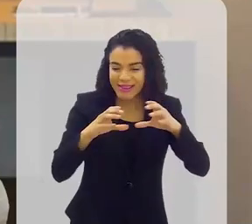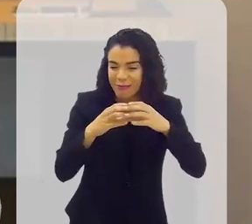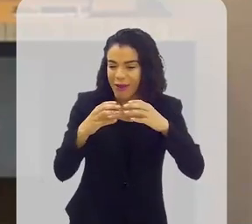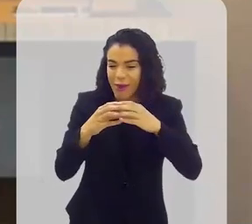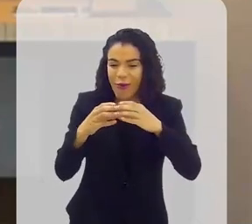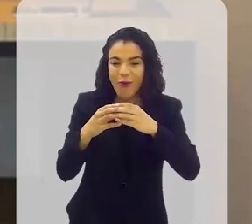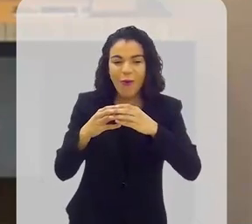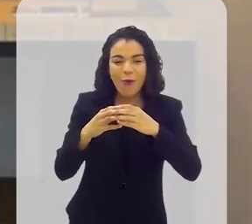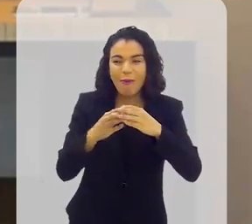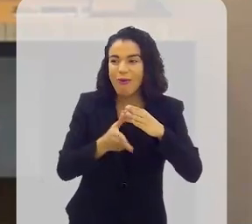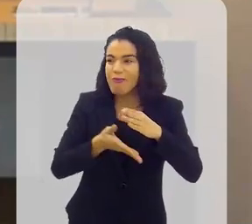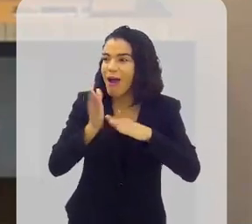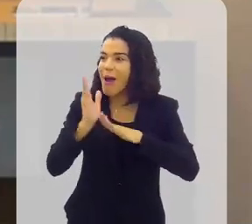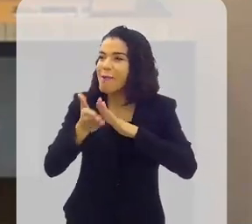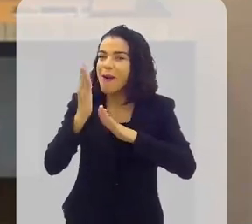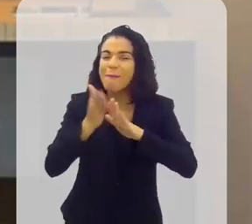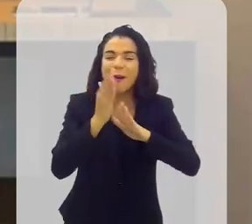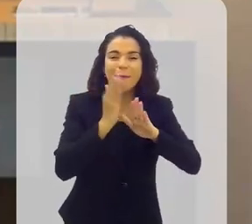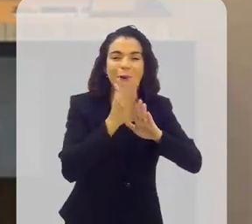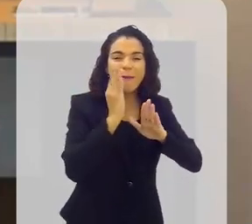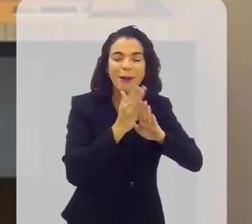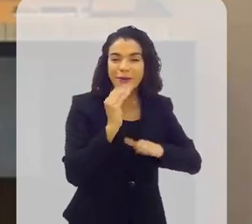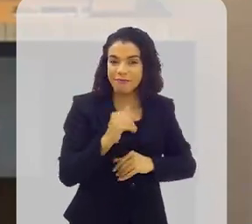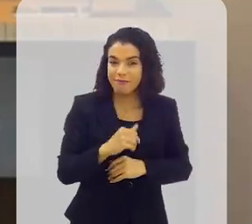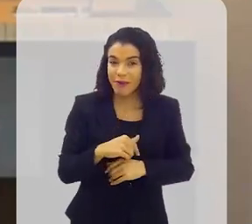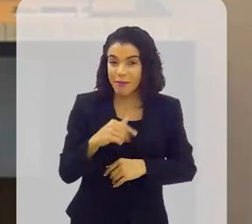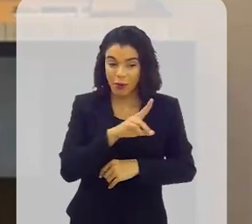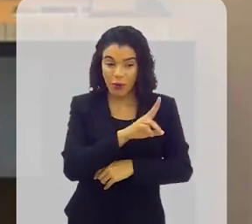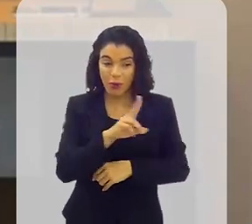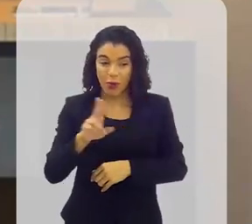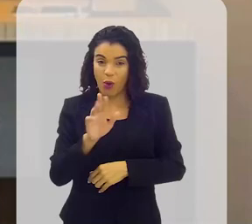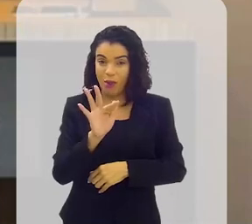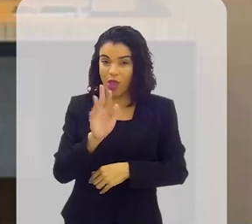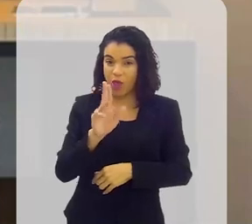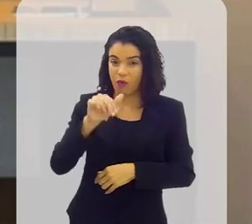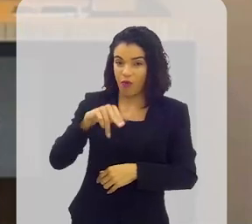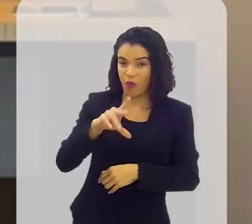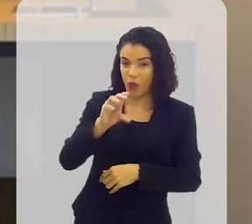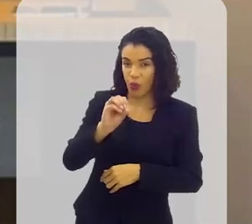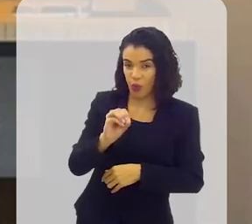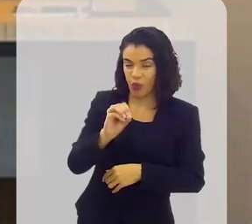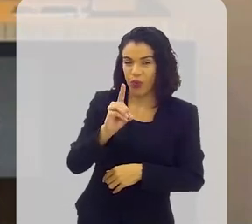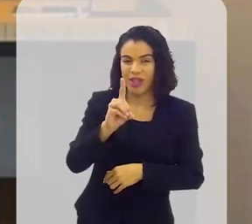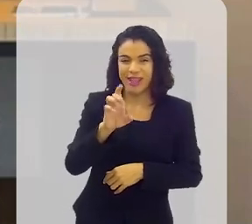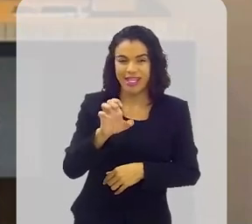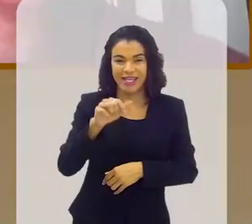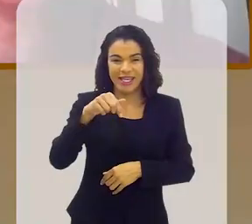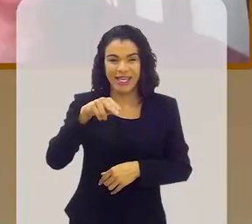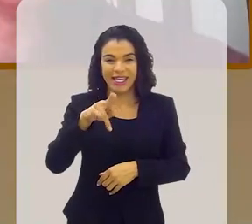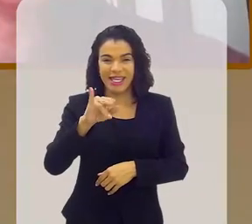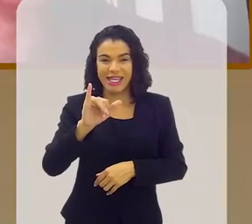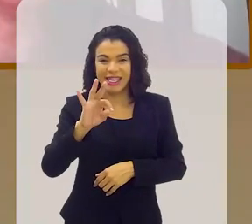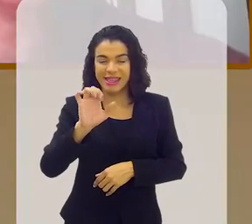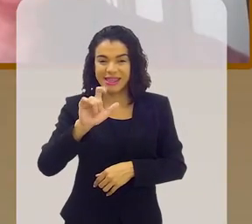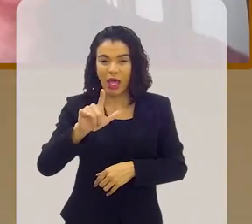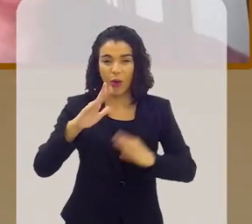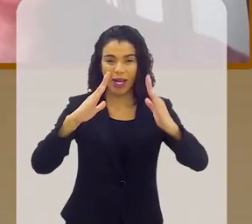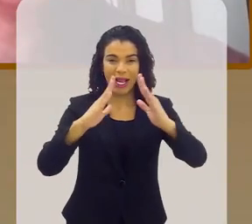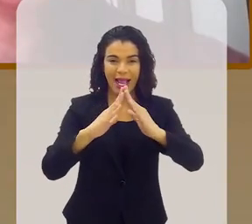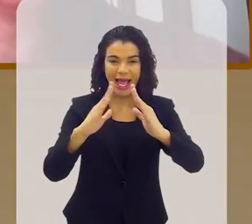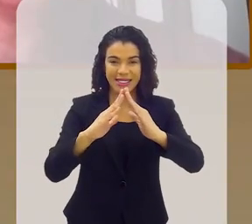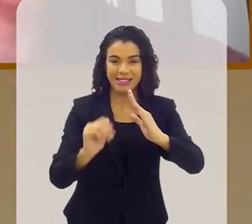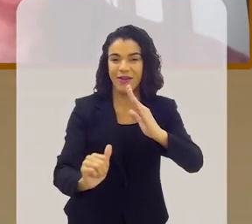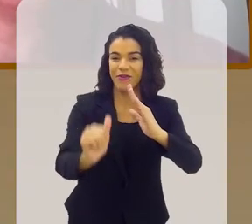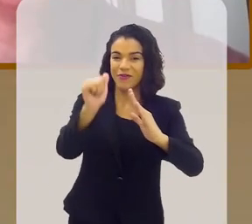passando por esses lugares. Engraçado que a gente fala que o nome do grupo é Fundo de Quintal. E você mesmo disse que